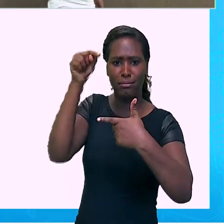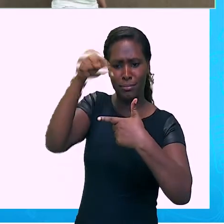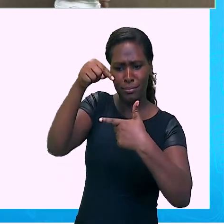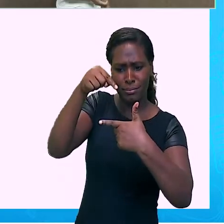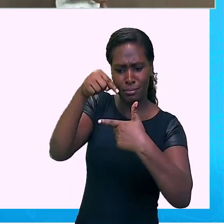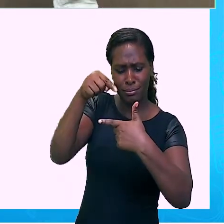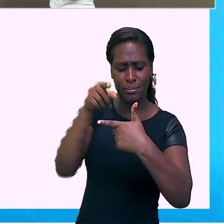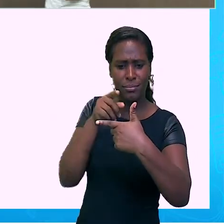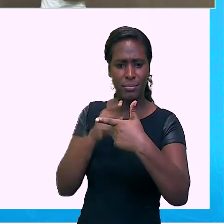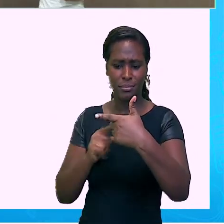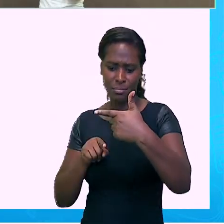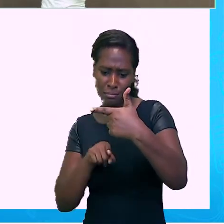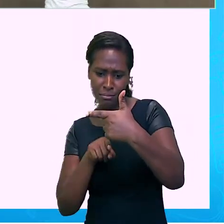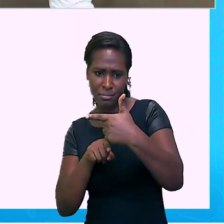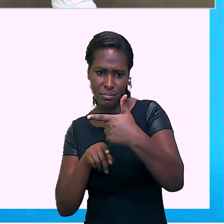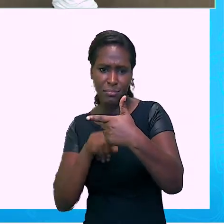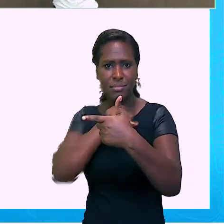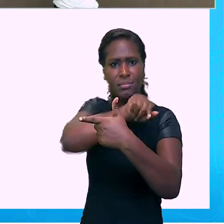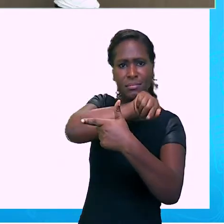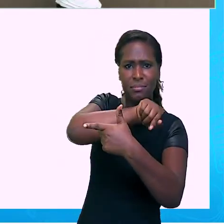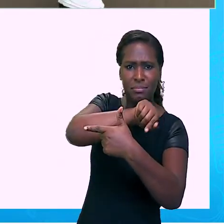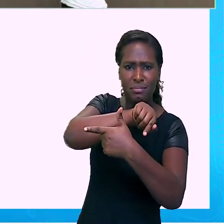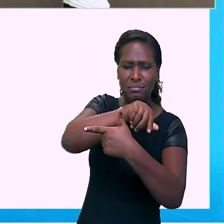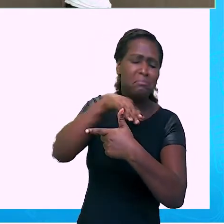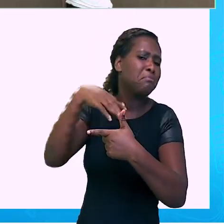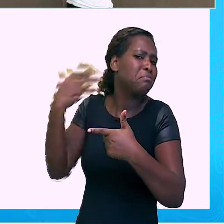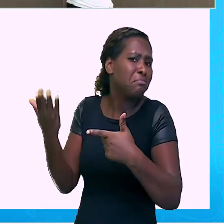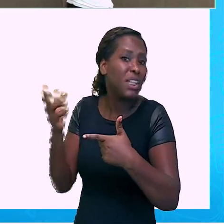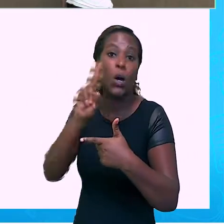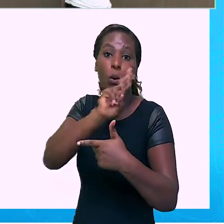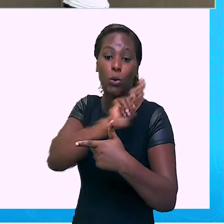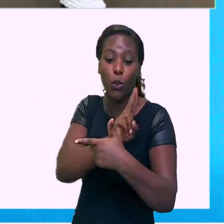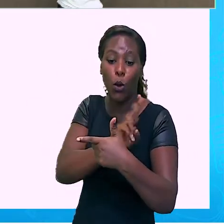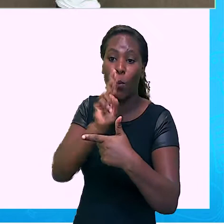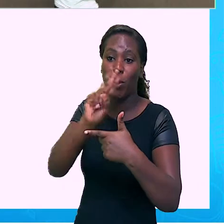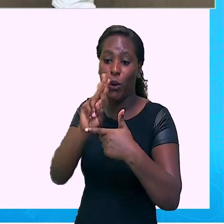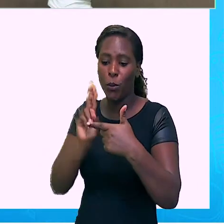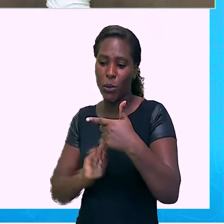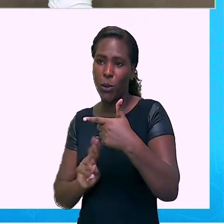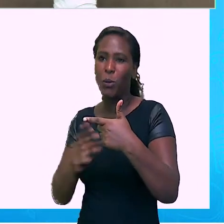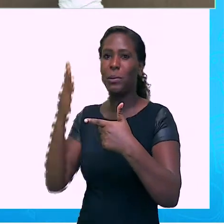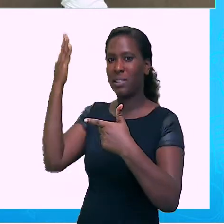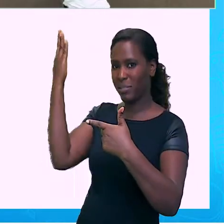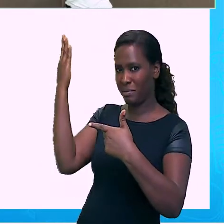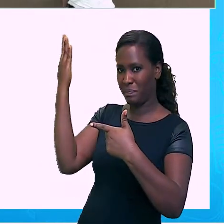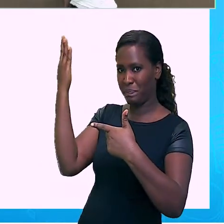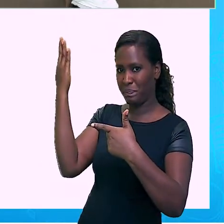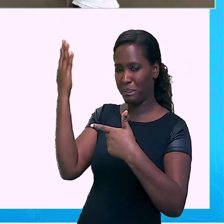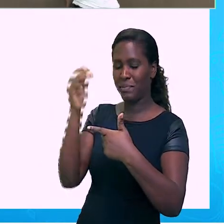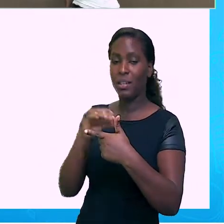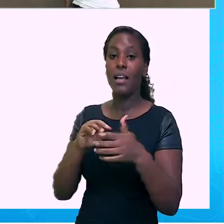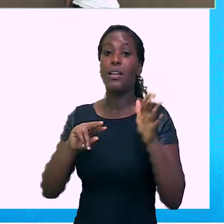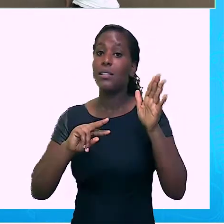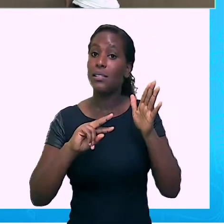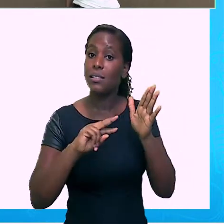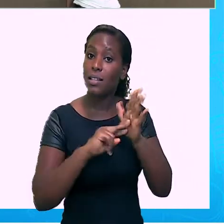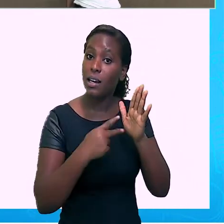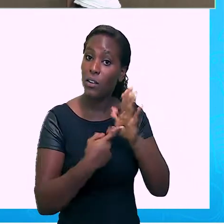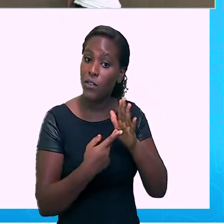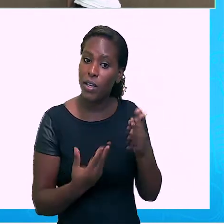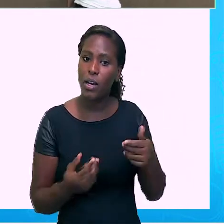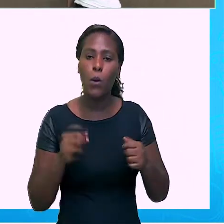multiplicação de fatores iguais. O que significa o expoente? Significa que o número 2